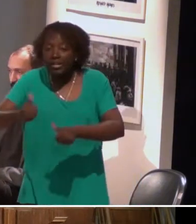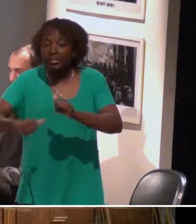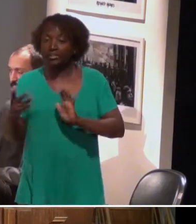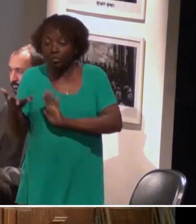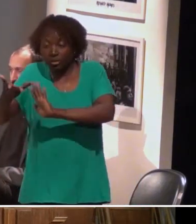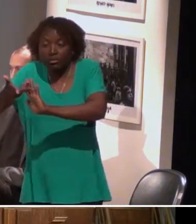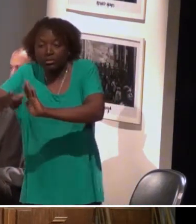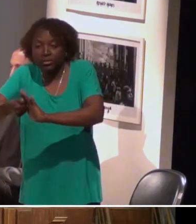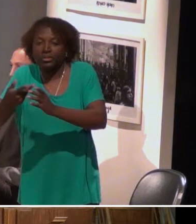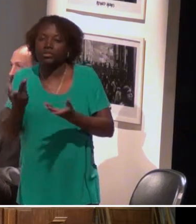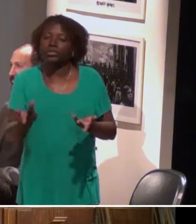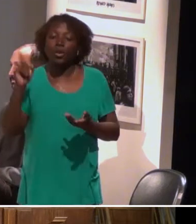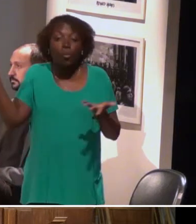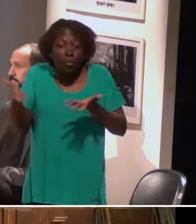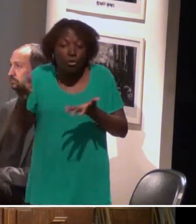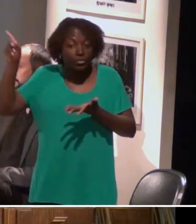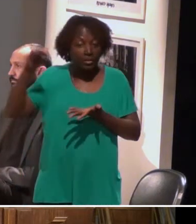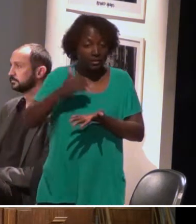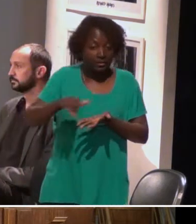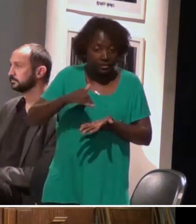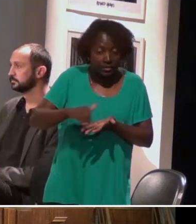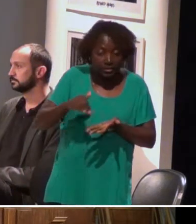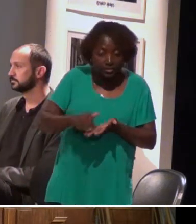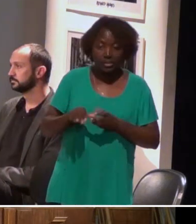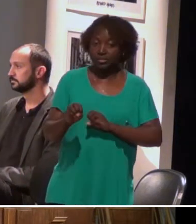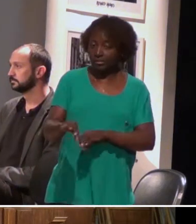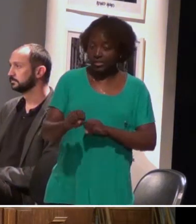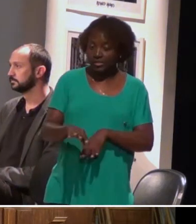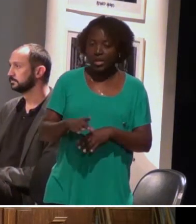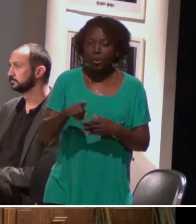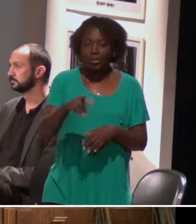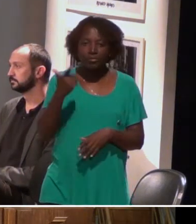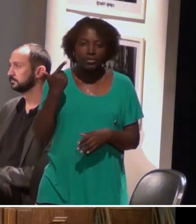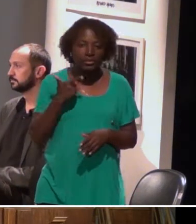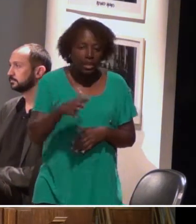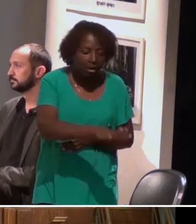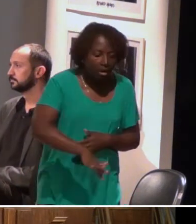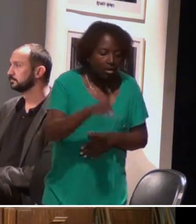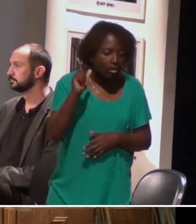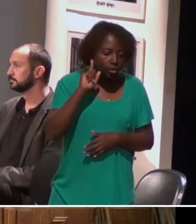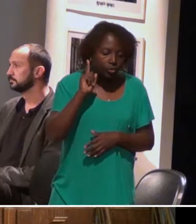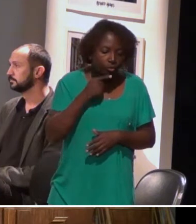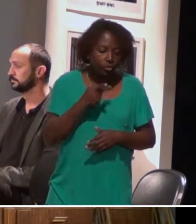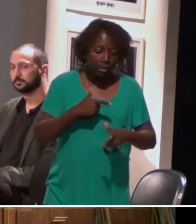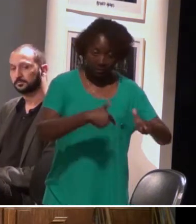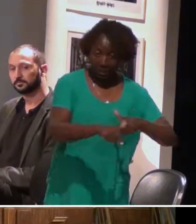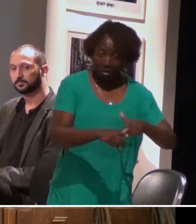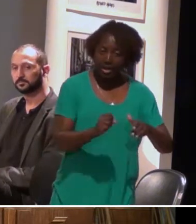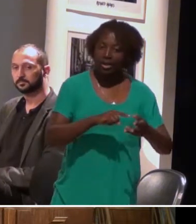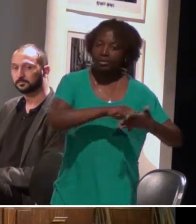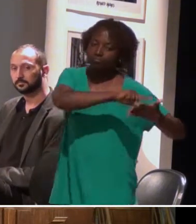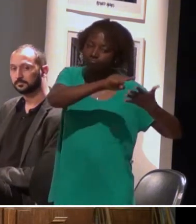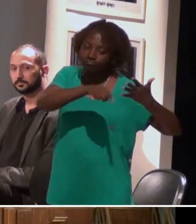vocês, então, hoje, na Secretaria de Educação do Distrito Federal, para você trabalhar na área da surdez, você tem cinco opções,